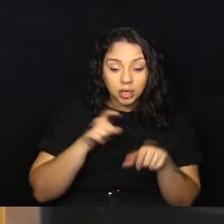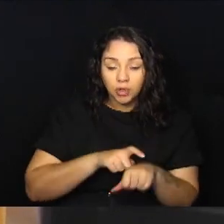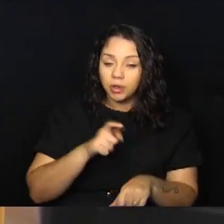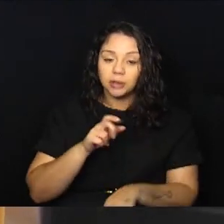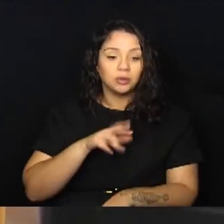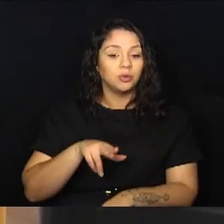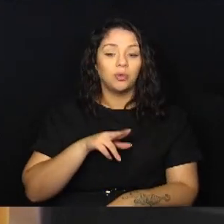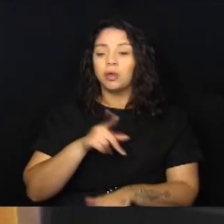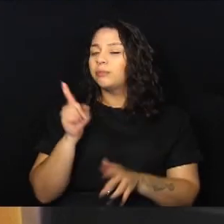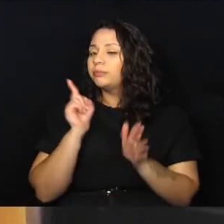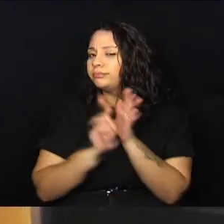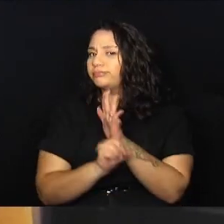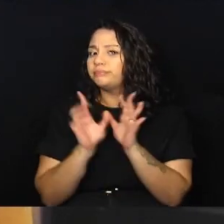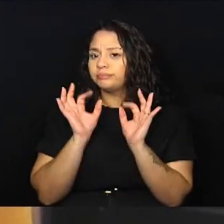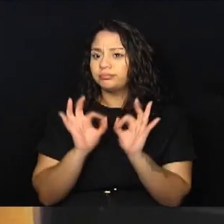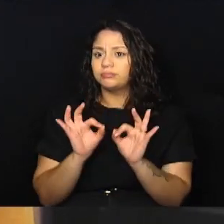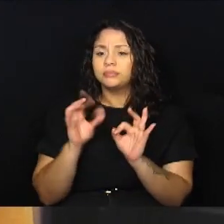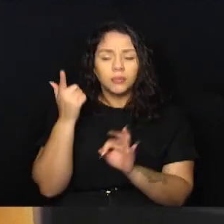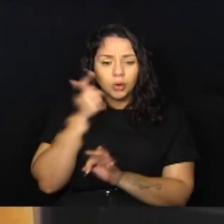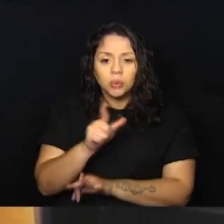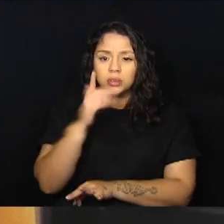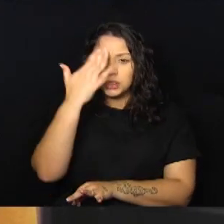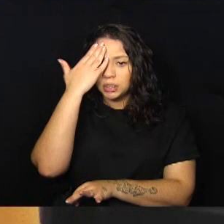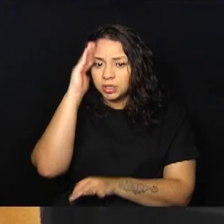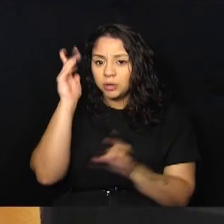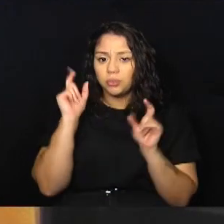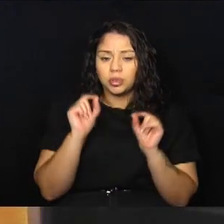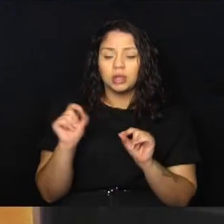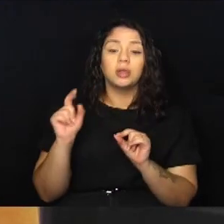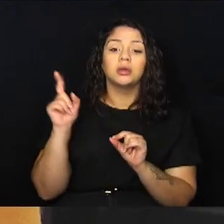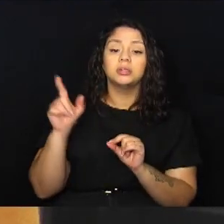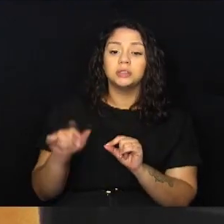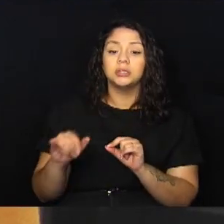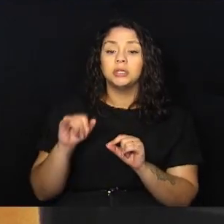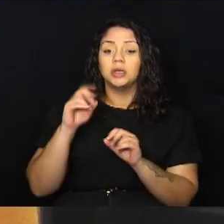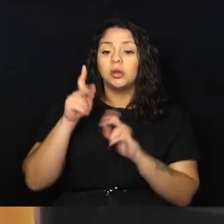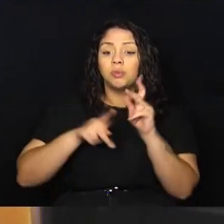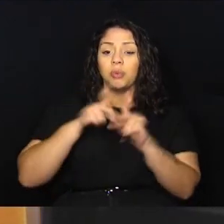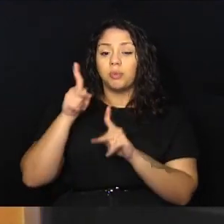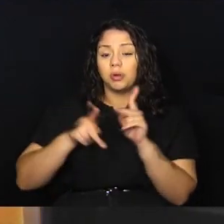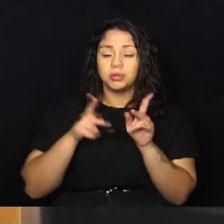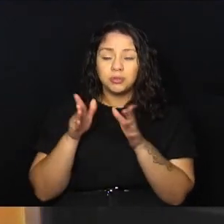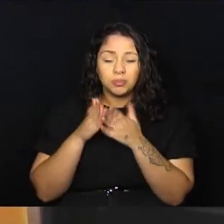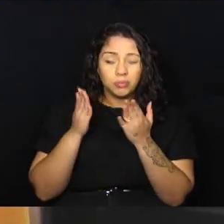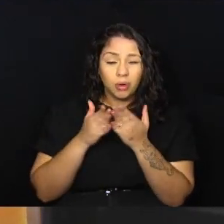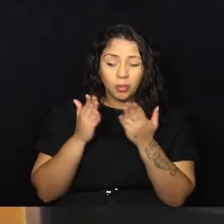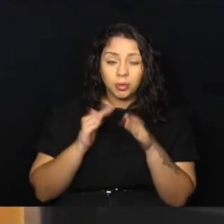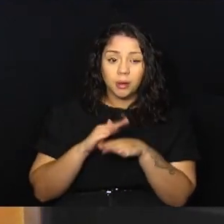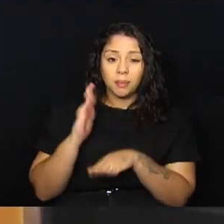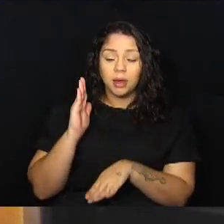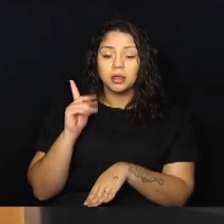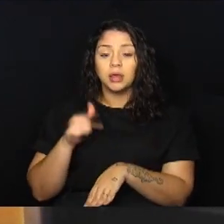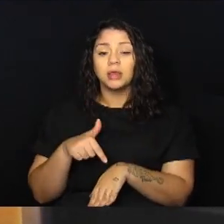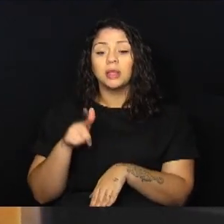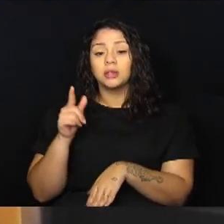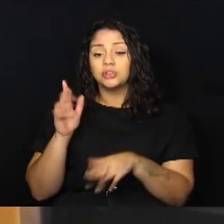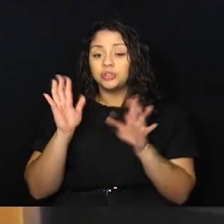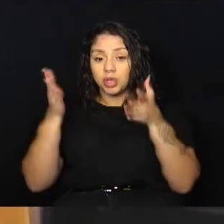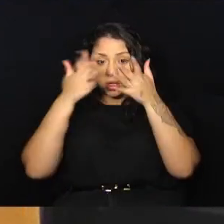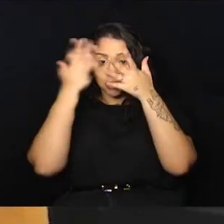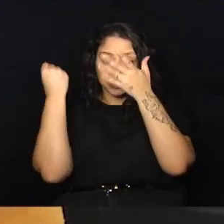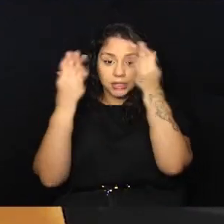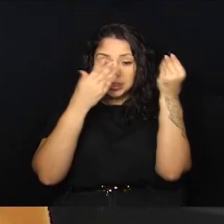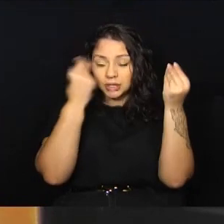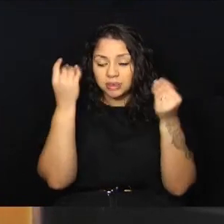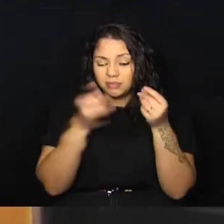e aí chega na hora e não é. Então a pergunta é justamente para que a gente consiga entender se a população mais empobrecida do nosso